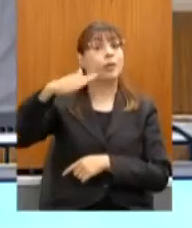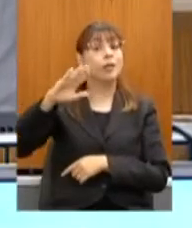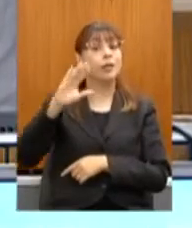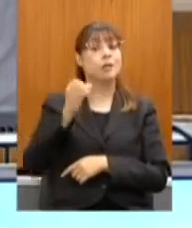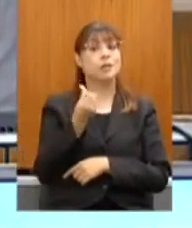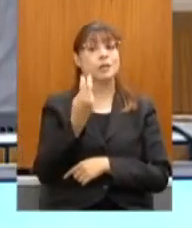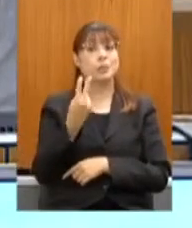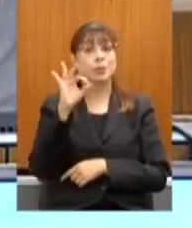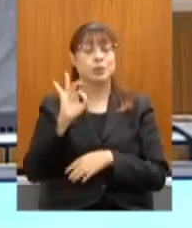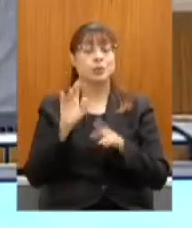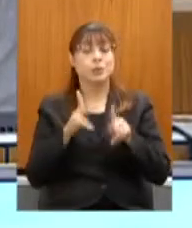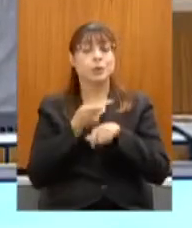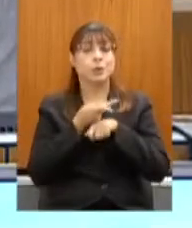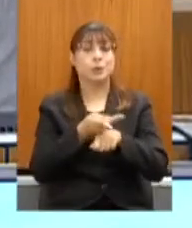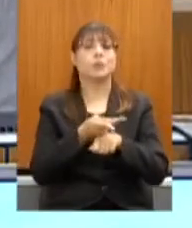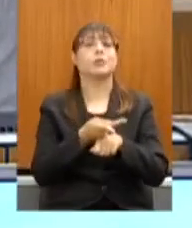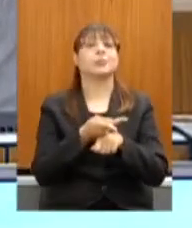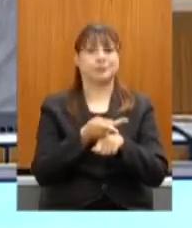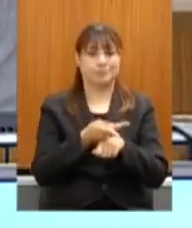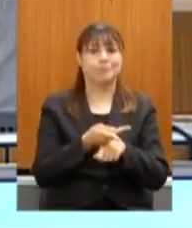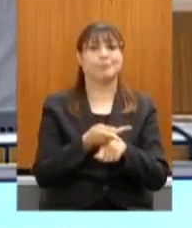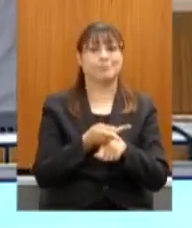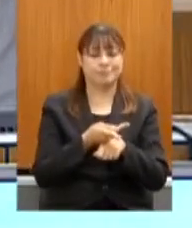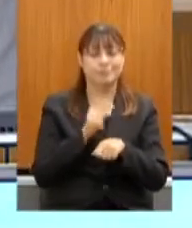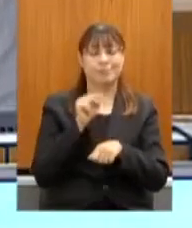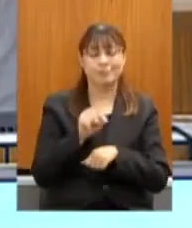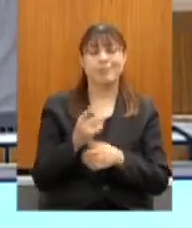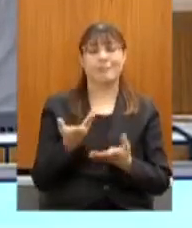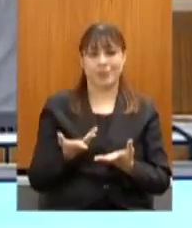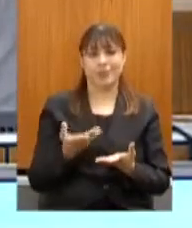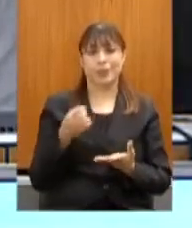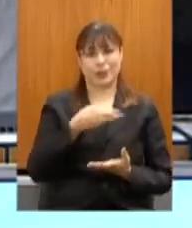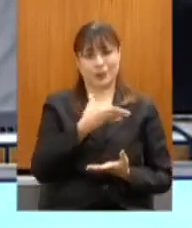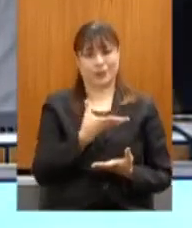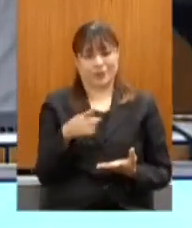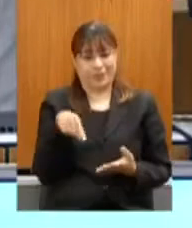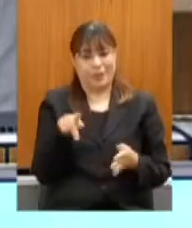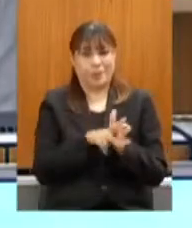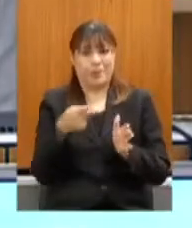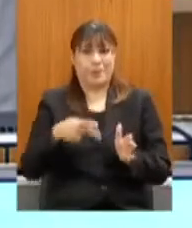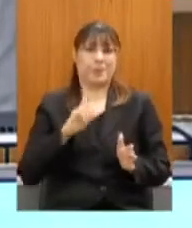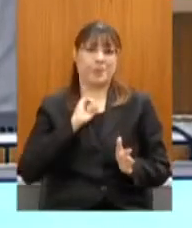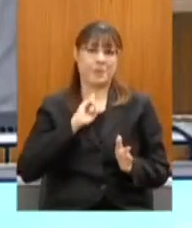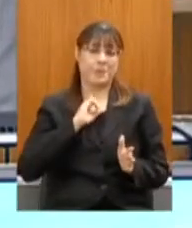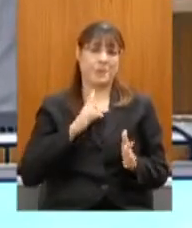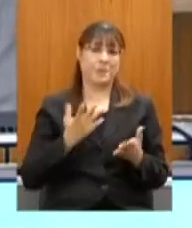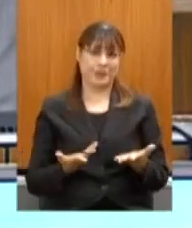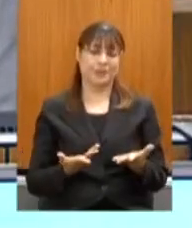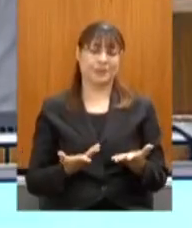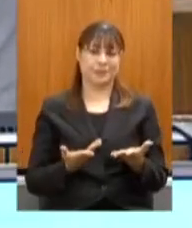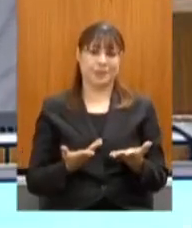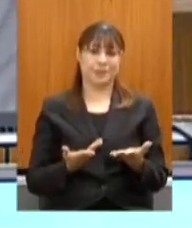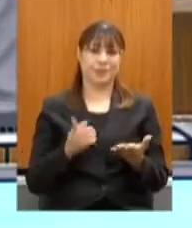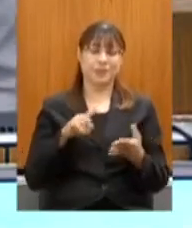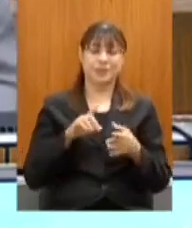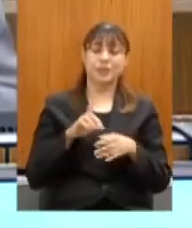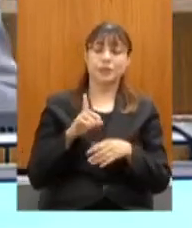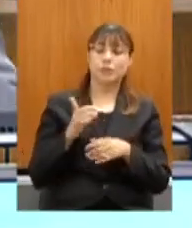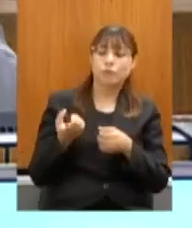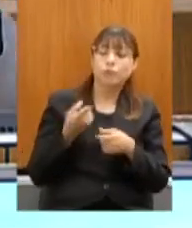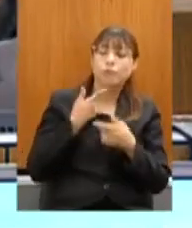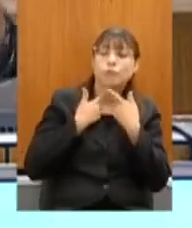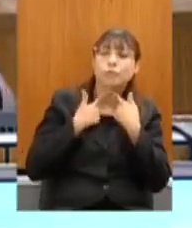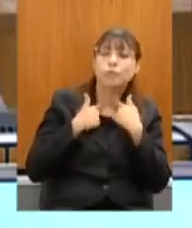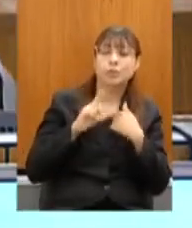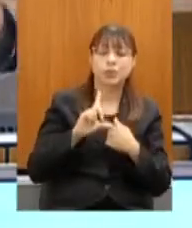chamando de turismo de liberação. Ou seja, o nome é até condizente com momento. Ou seja, essa vontade